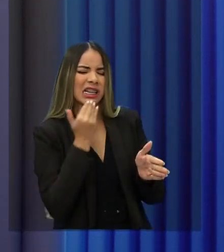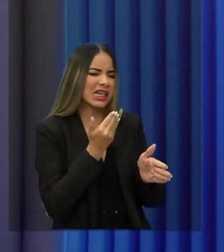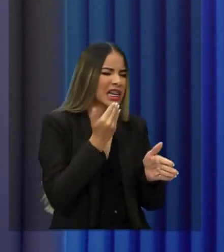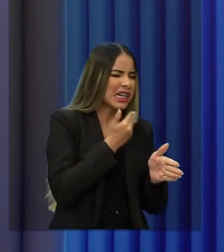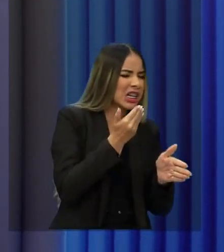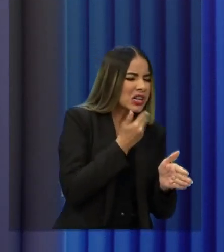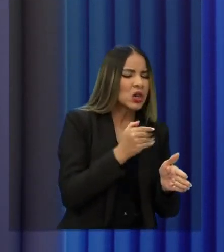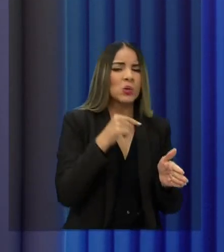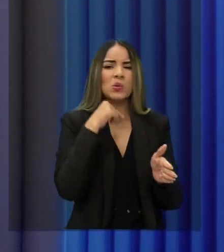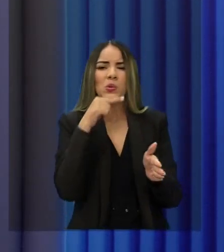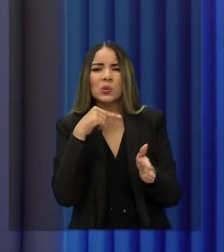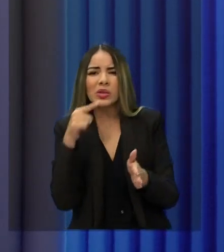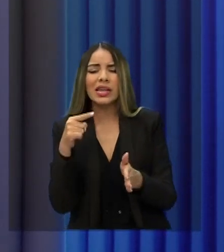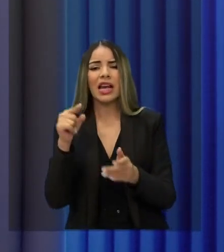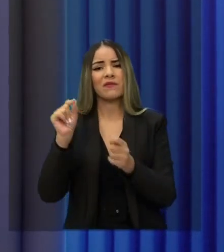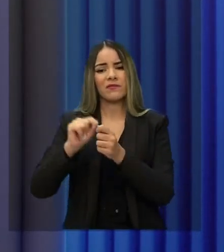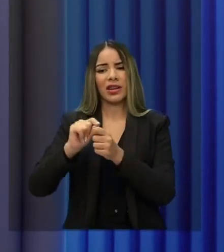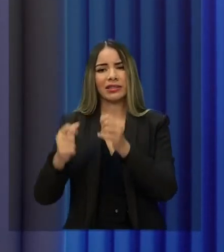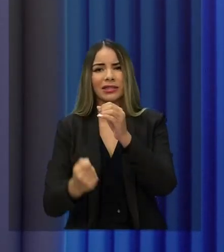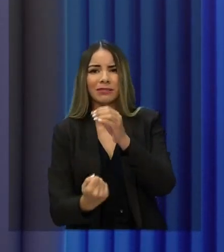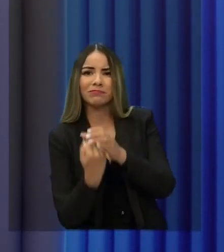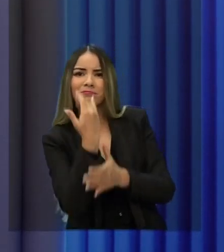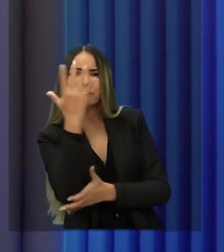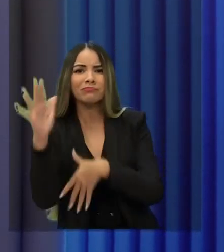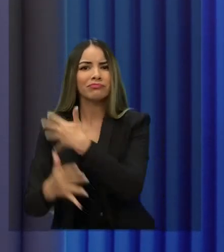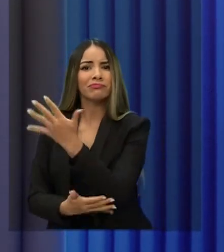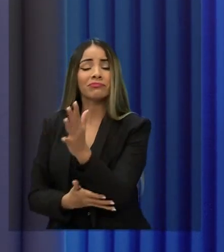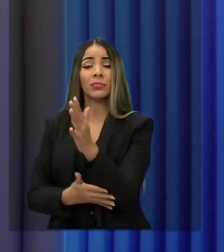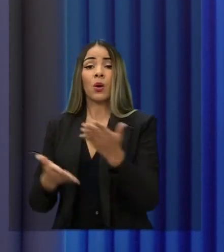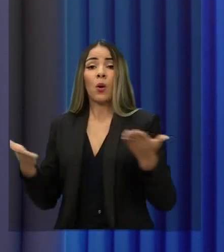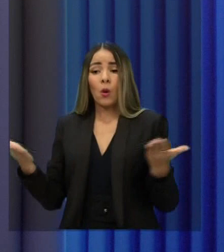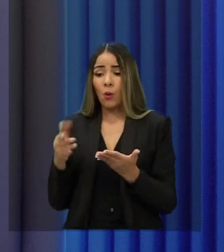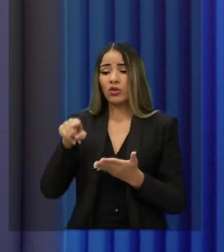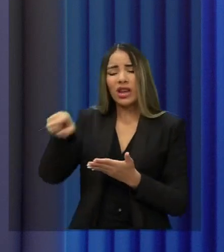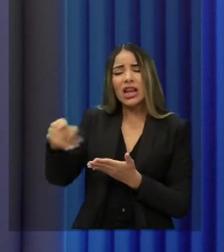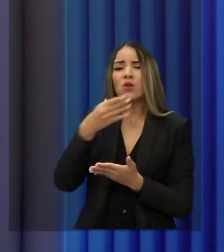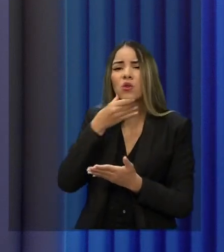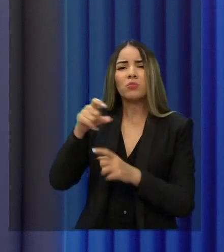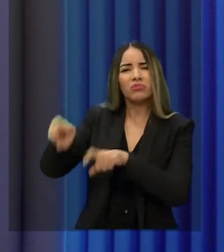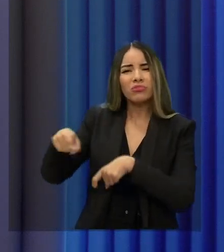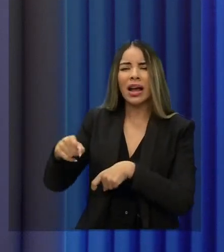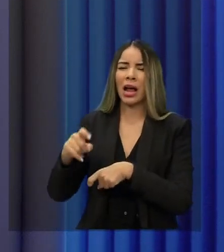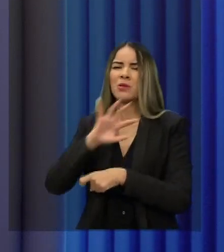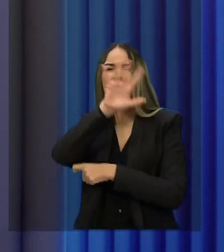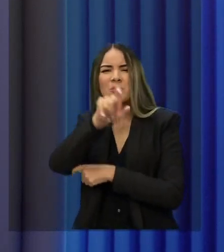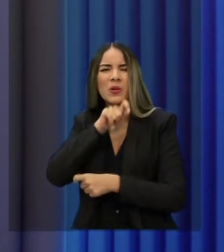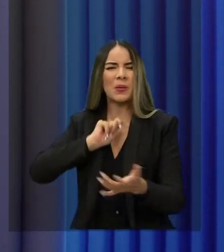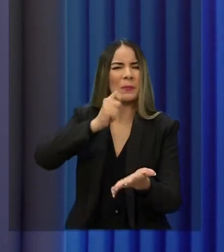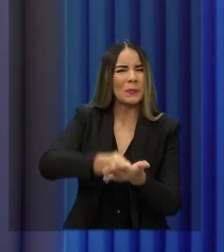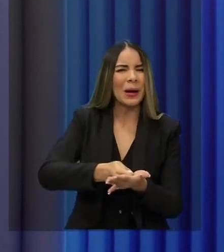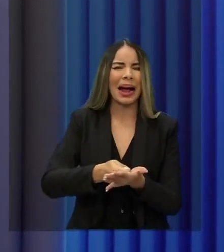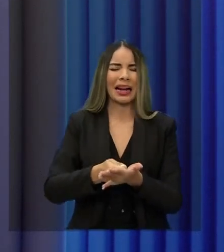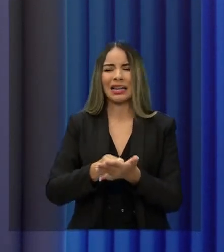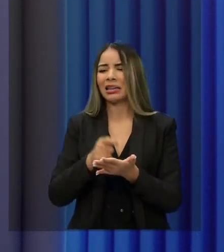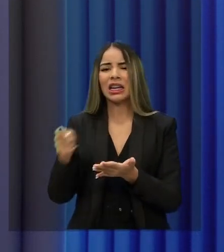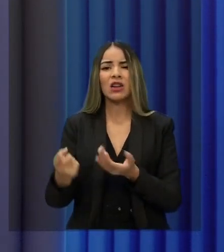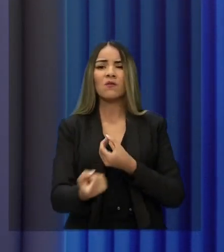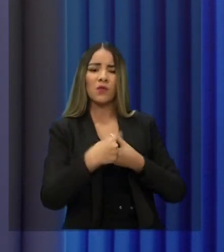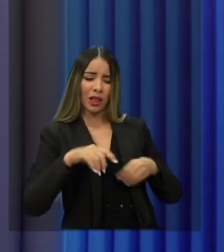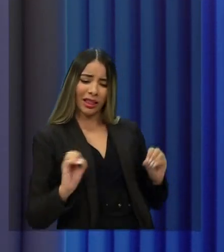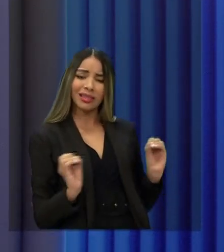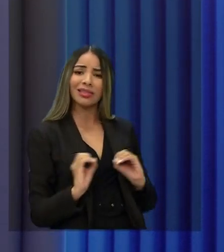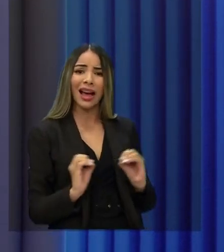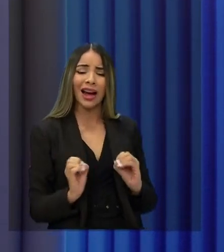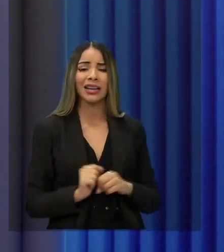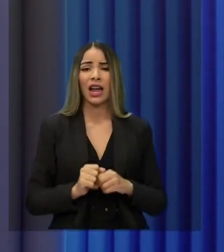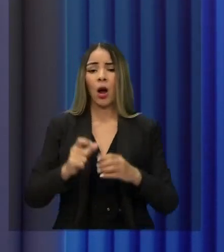escoar a sua produção agrícola. O homem do campo hoje sofre com tanta taxa, com tanto imposto, que não lhe traz retorno. É taxa